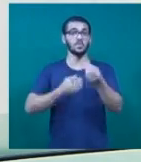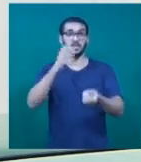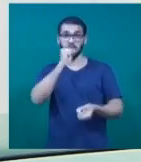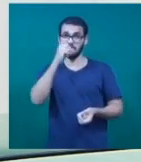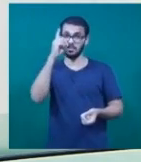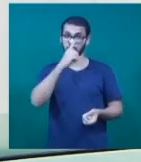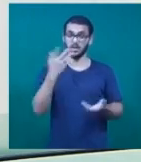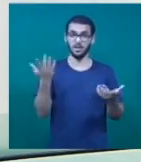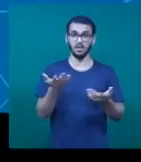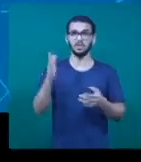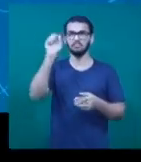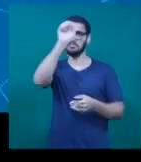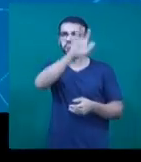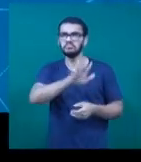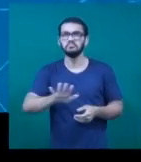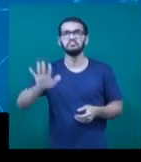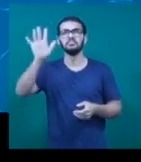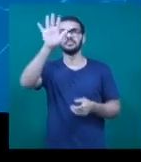você vê agora no Mapa.